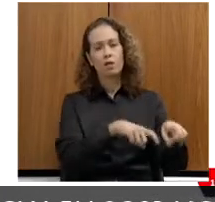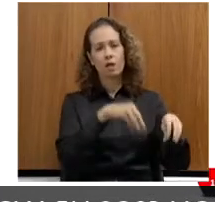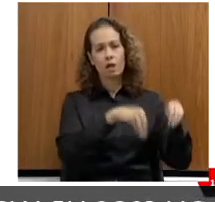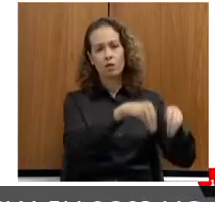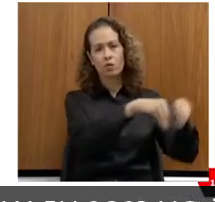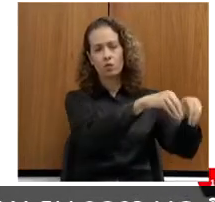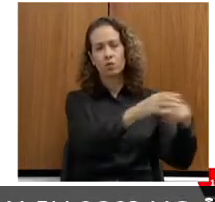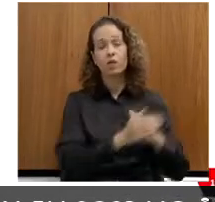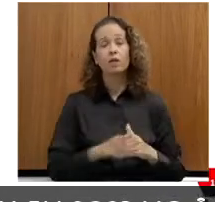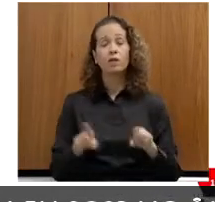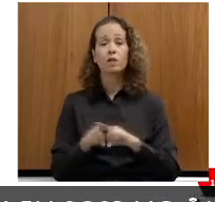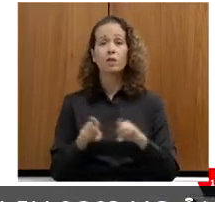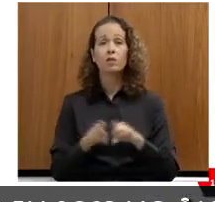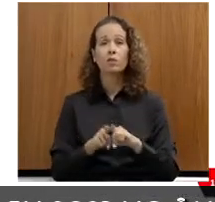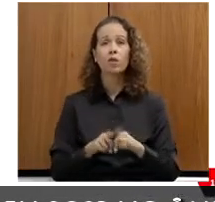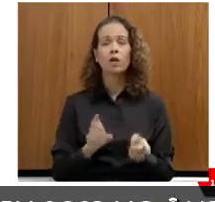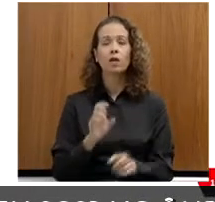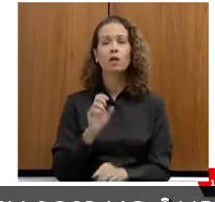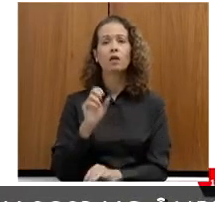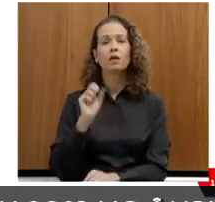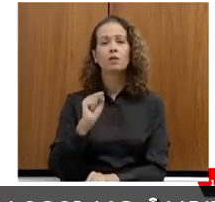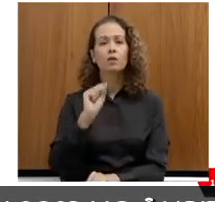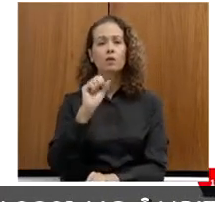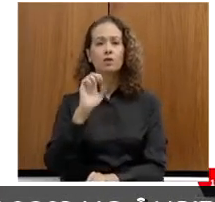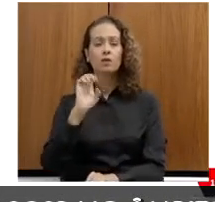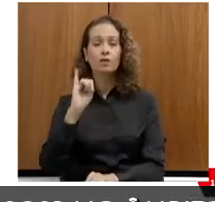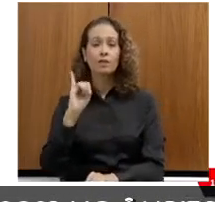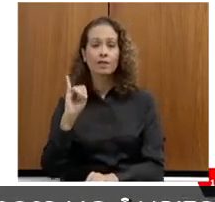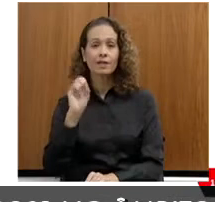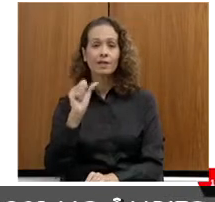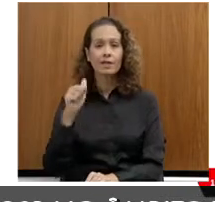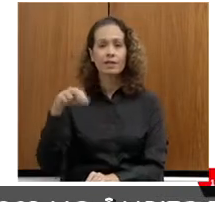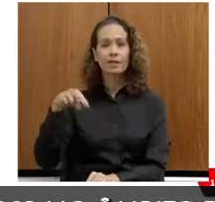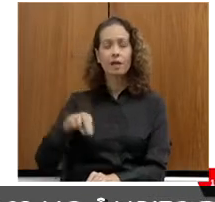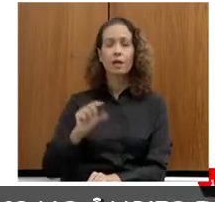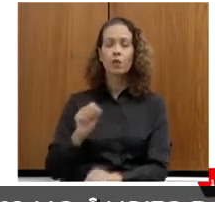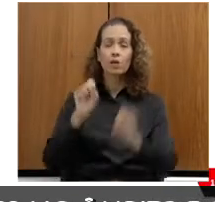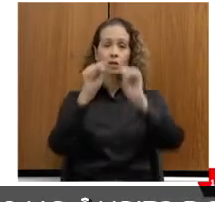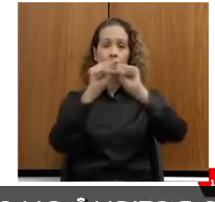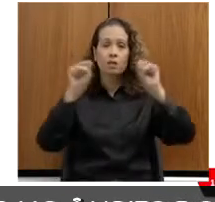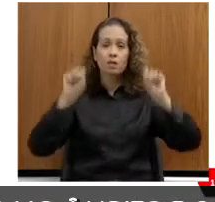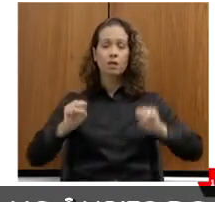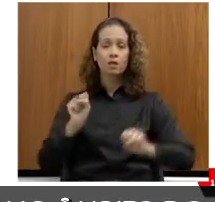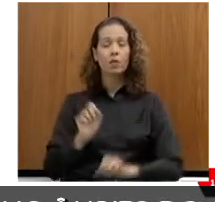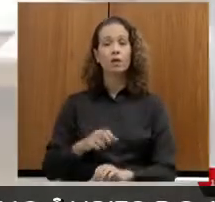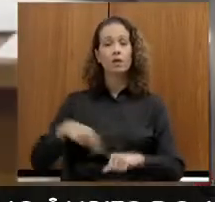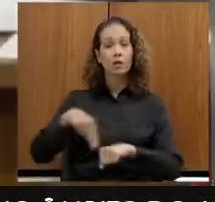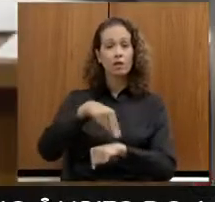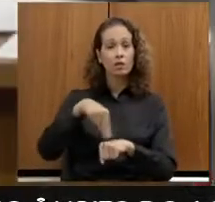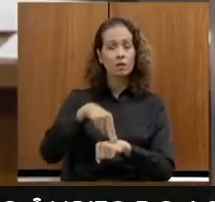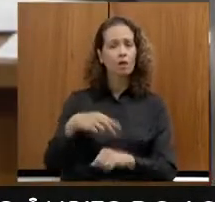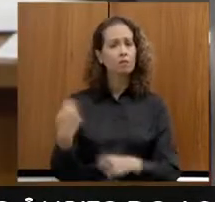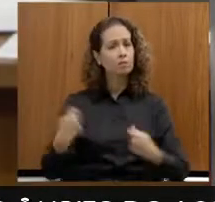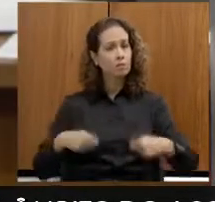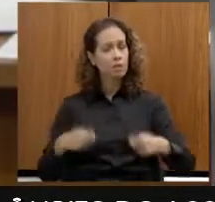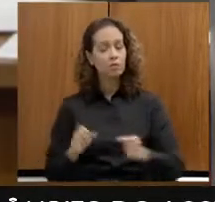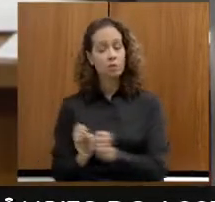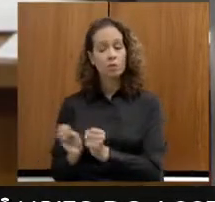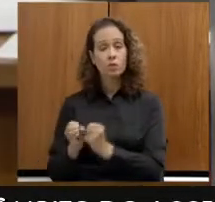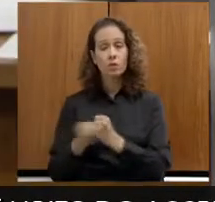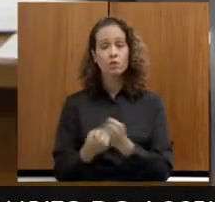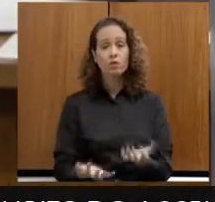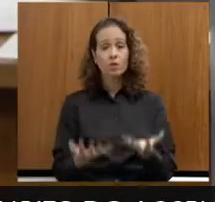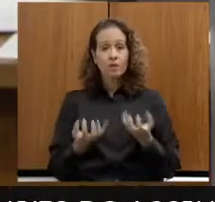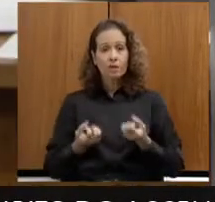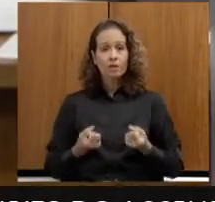CISAM é o Sistema Nacional de Segurança Alimentar e Nutricional, que é um sistema nacional e a gente precisa que os municípios aderem até para conseguir